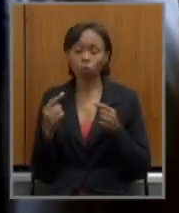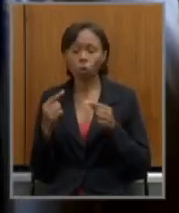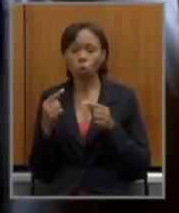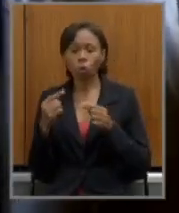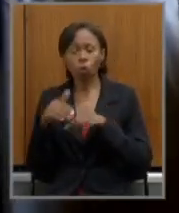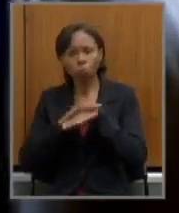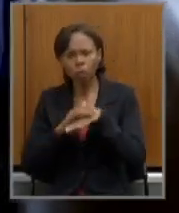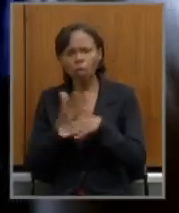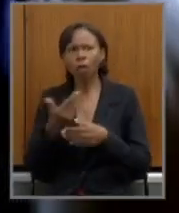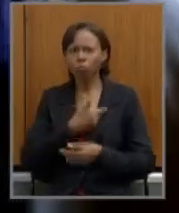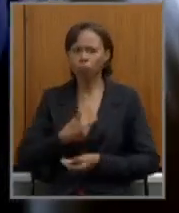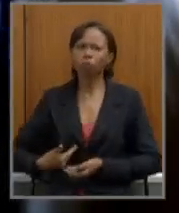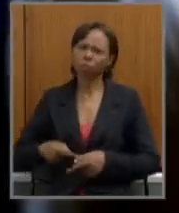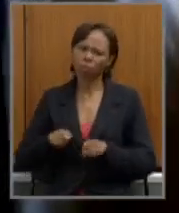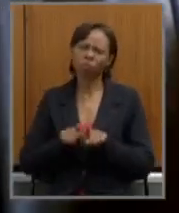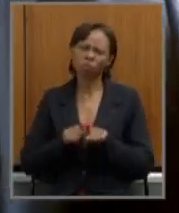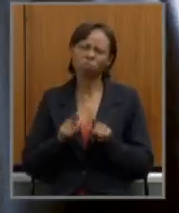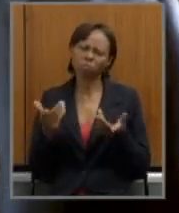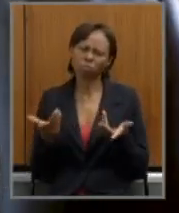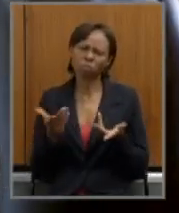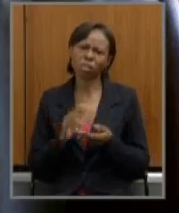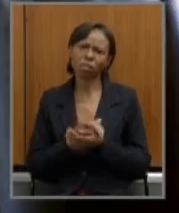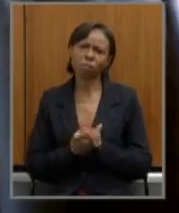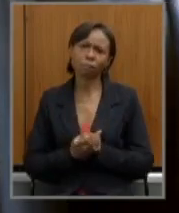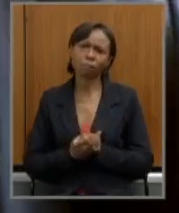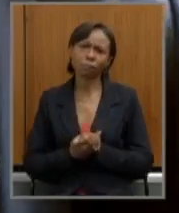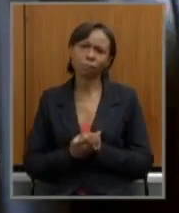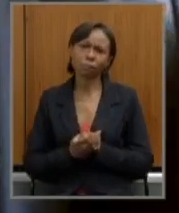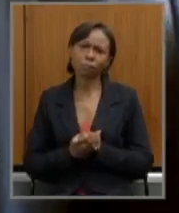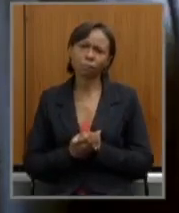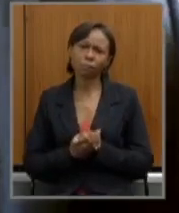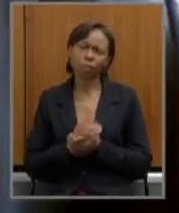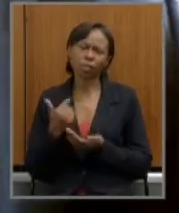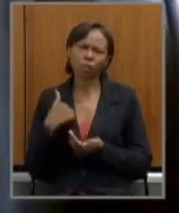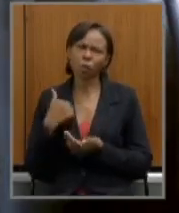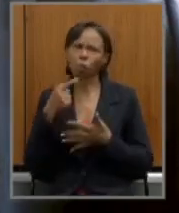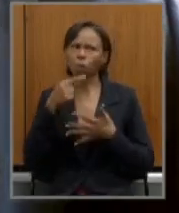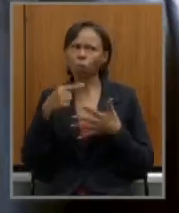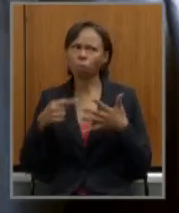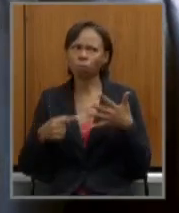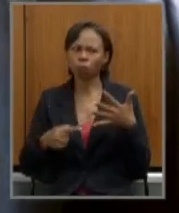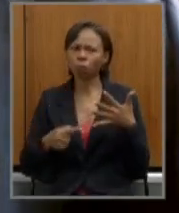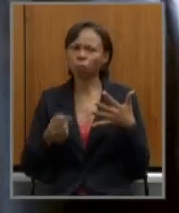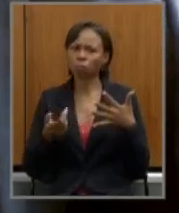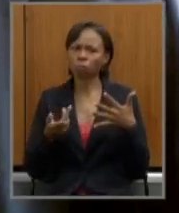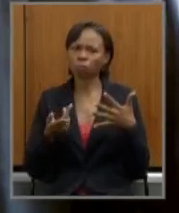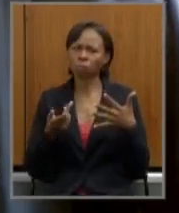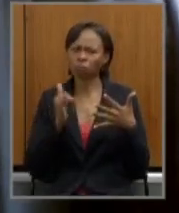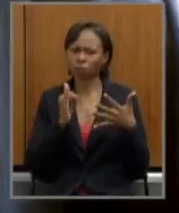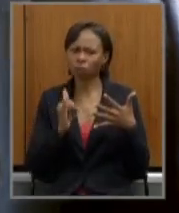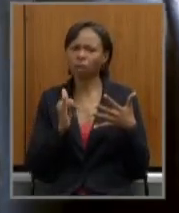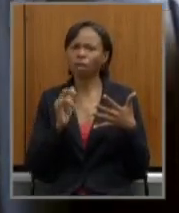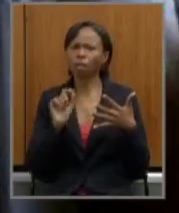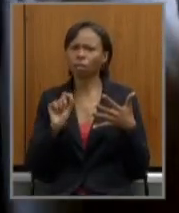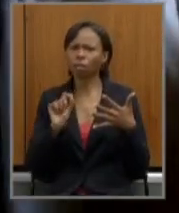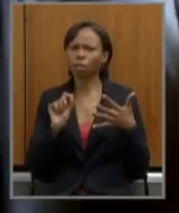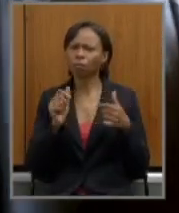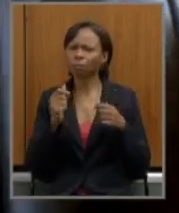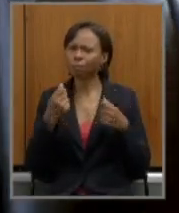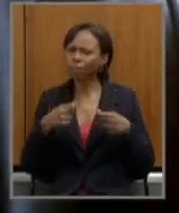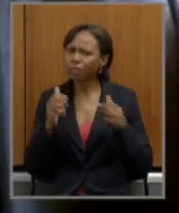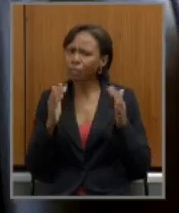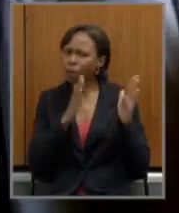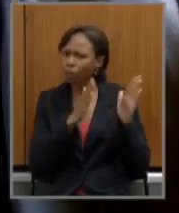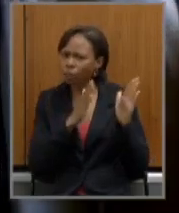estou querendo mas acho que nós deveríamos ter e aí estou chegando nos pontos que eu queria colocar que tem que ter uma transição mais